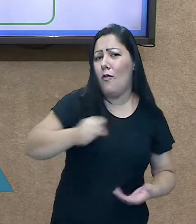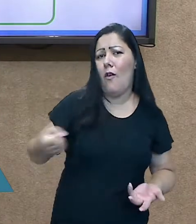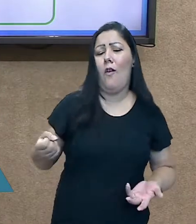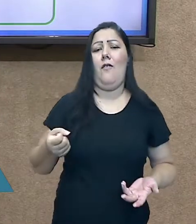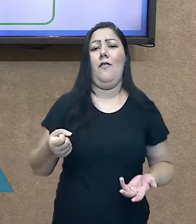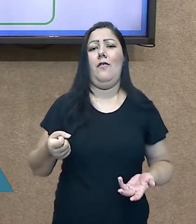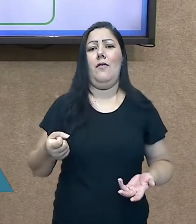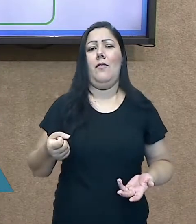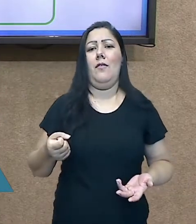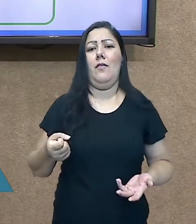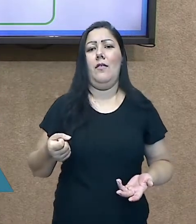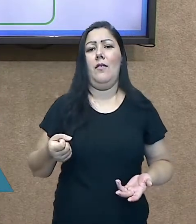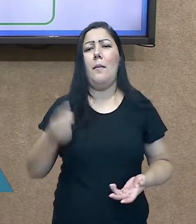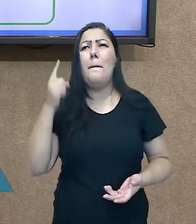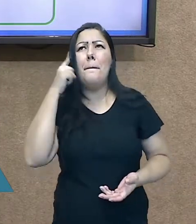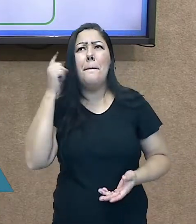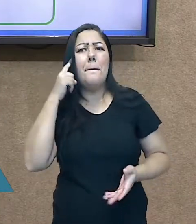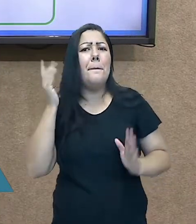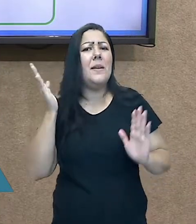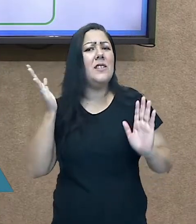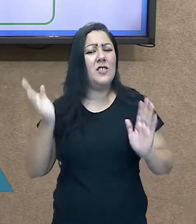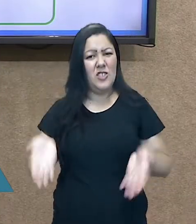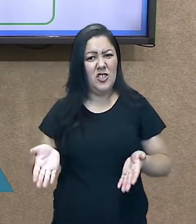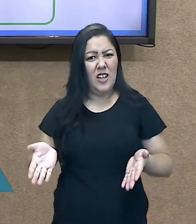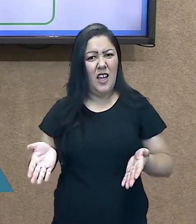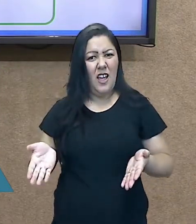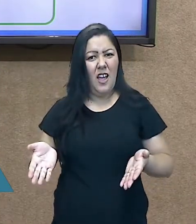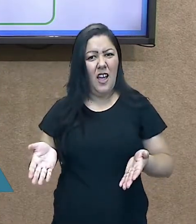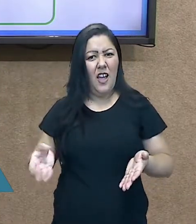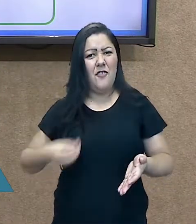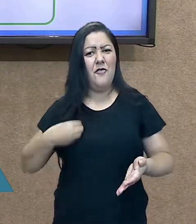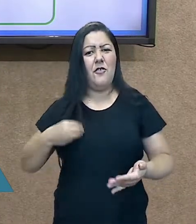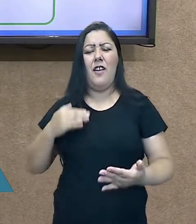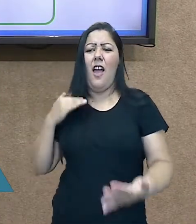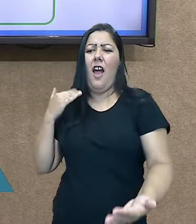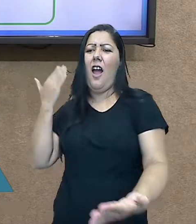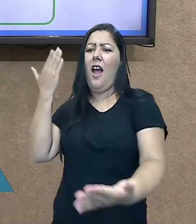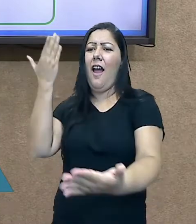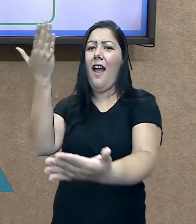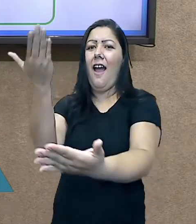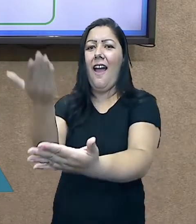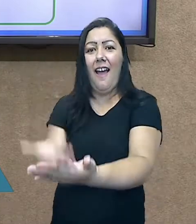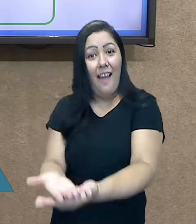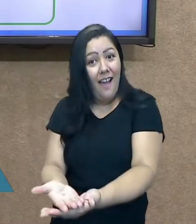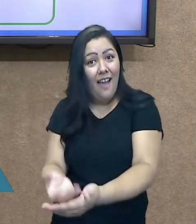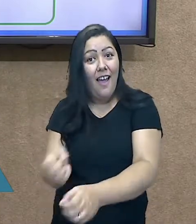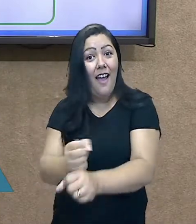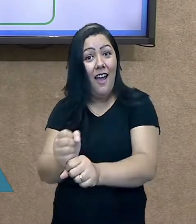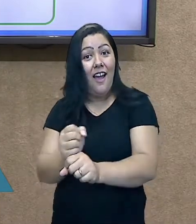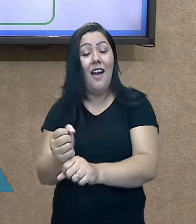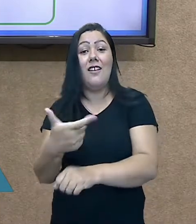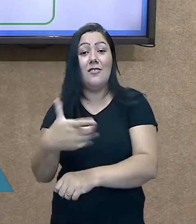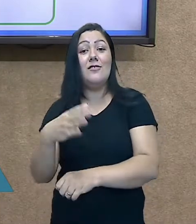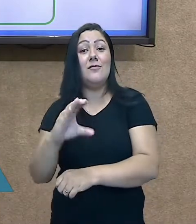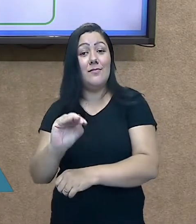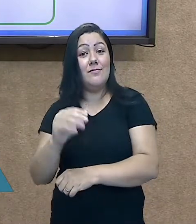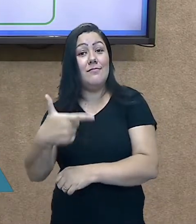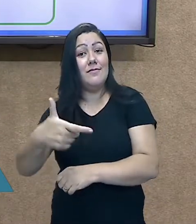esta sociedade hoje. As compras online, o estudo